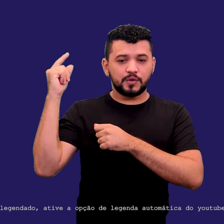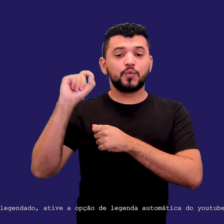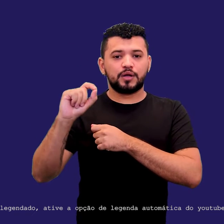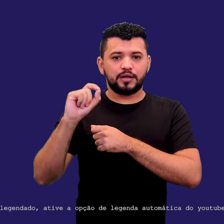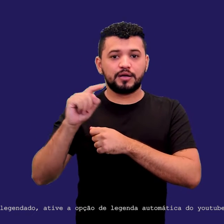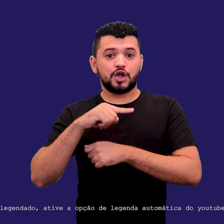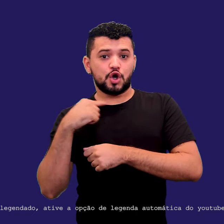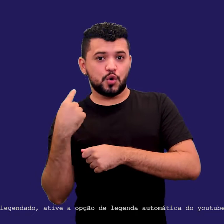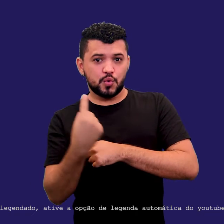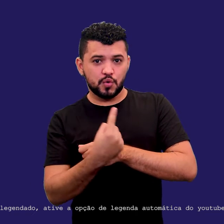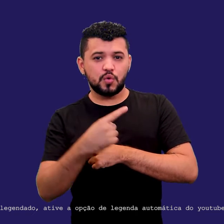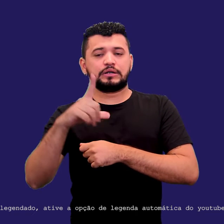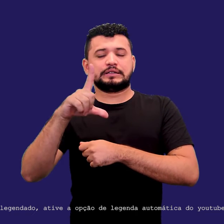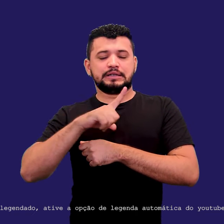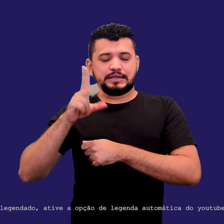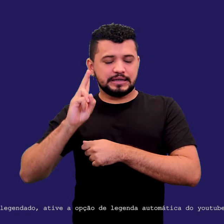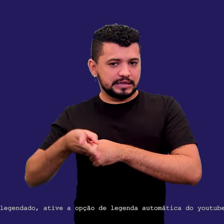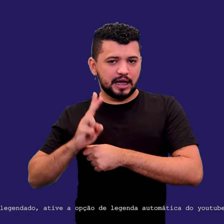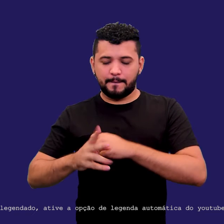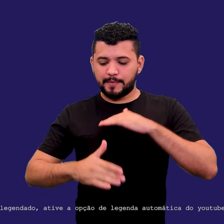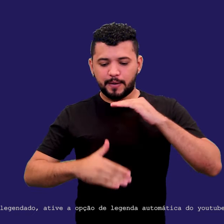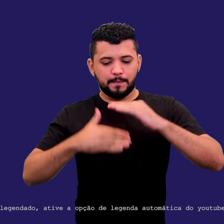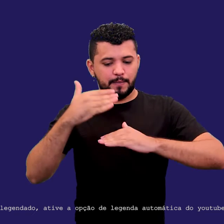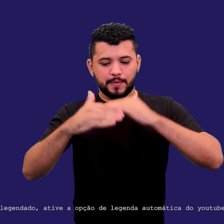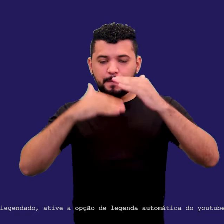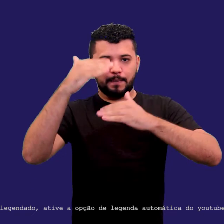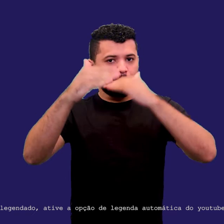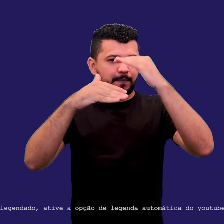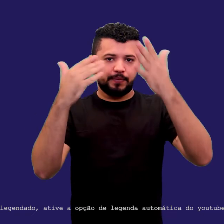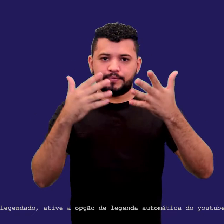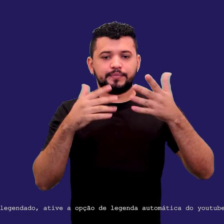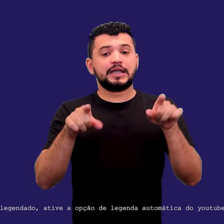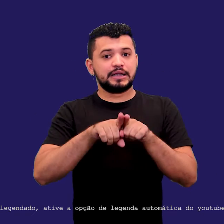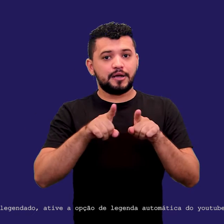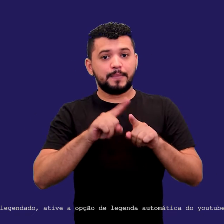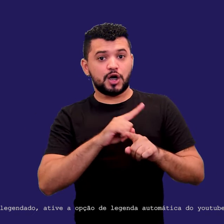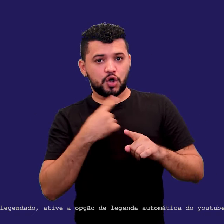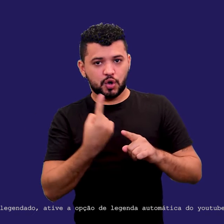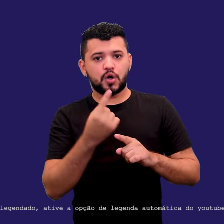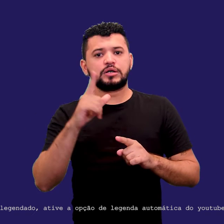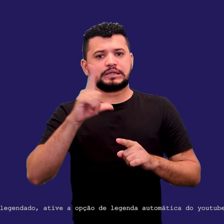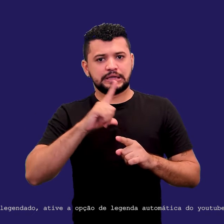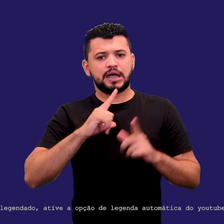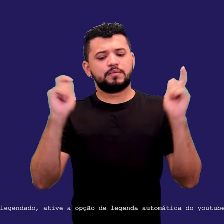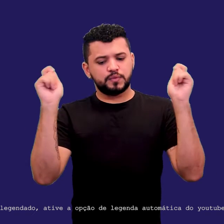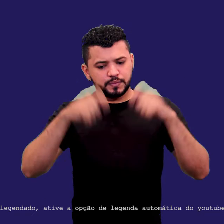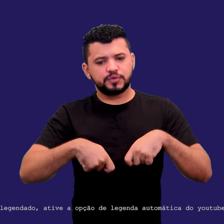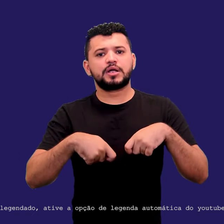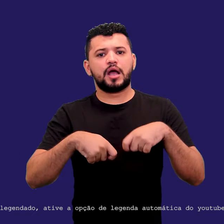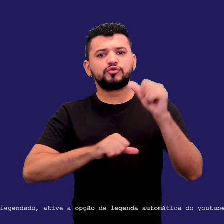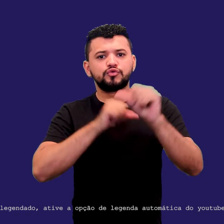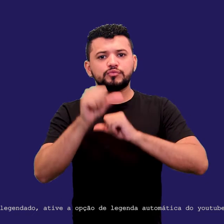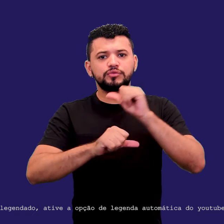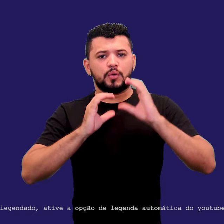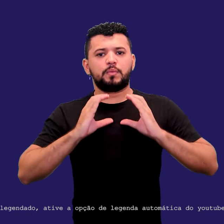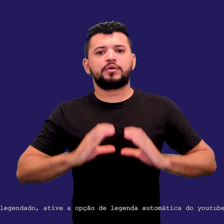em constante desenvolvimento e somos, sim, capazes de moldar o nosso comportamento.